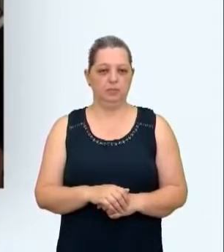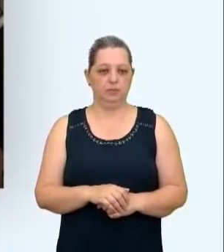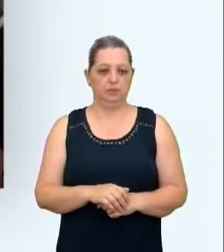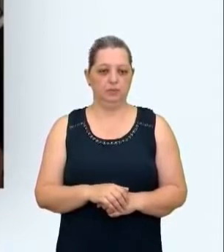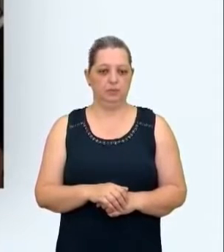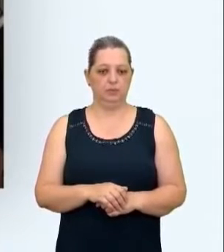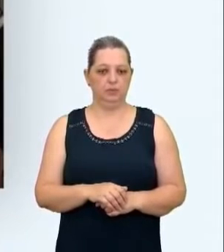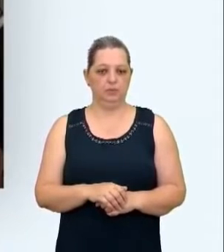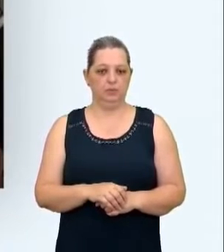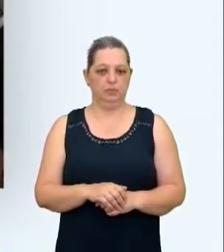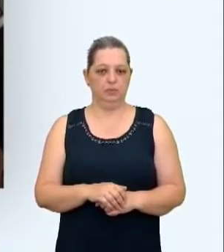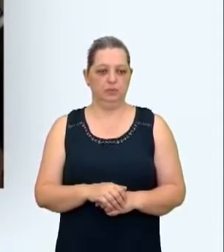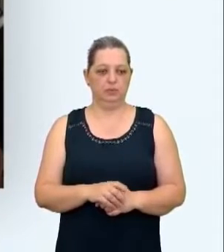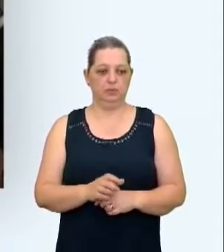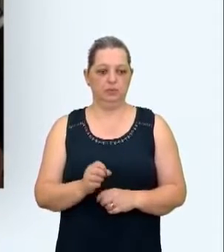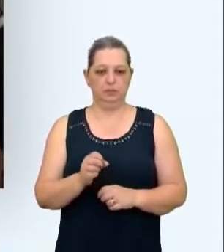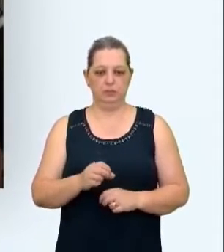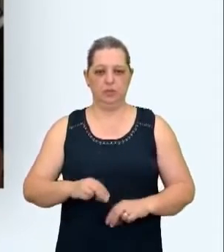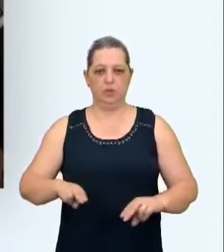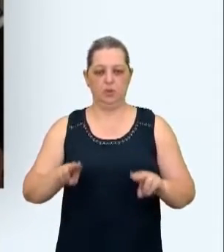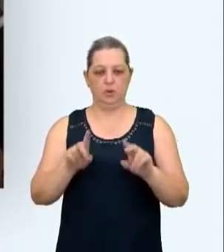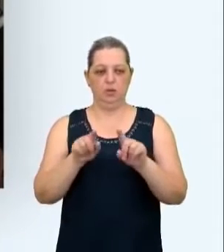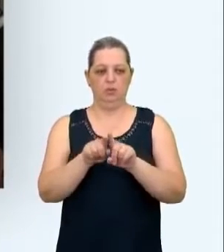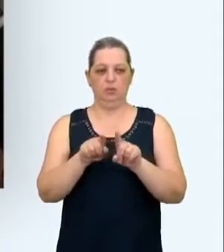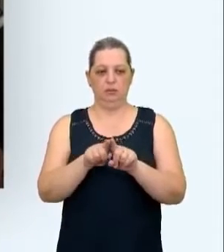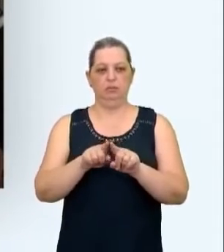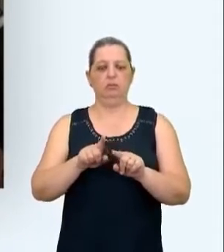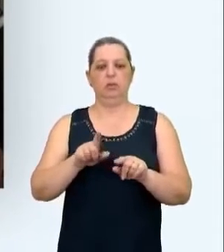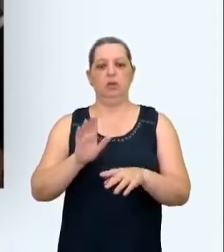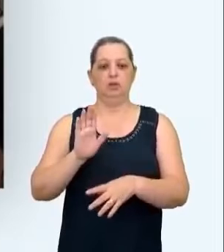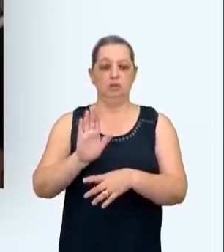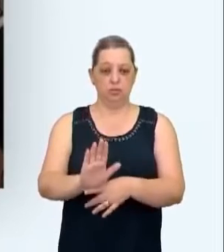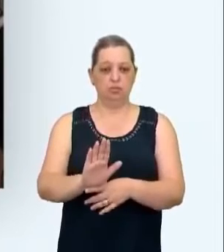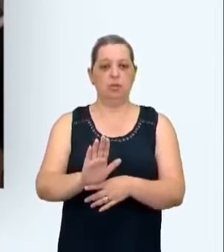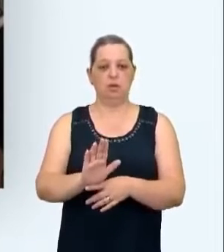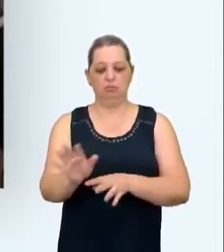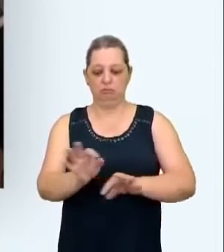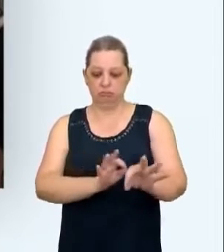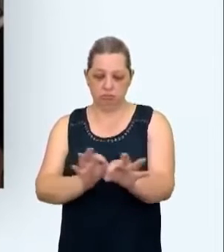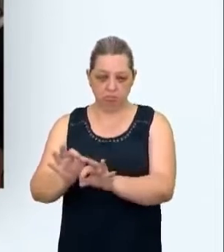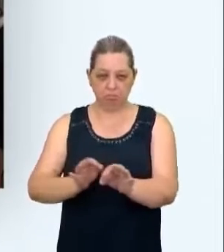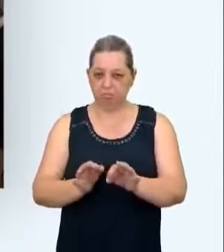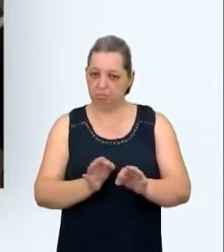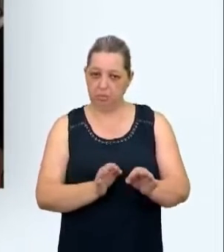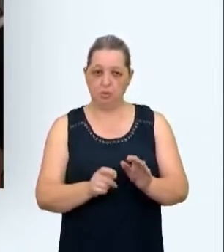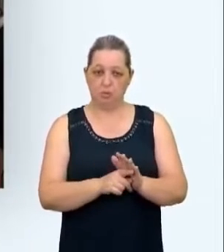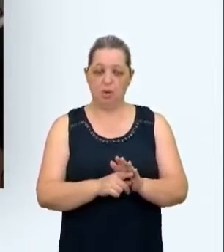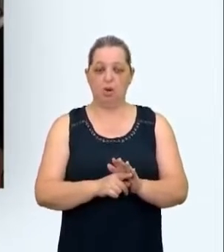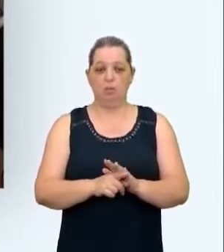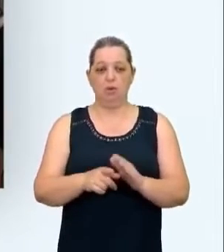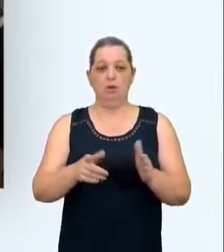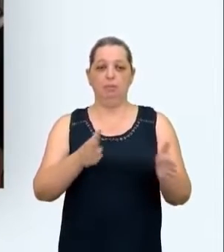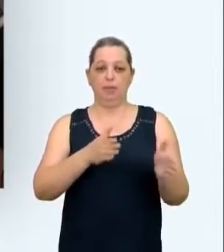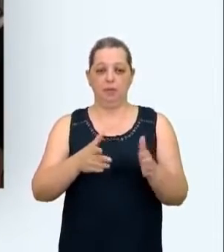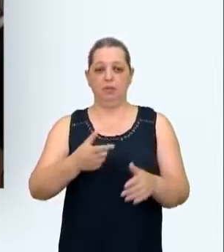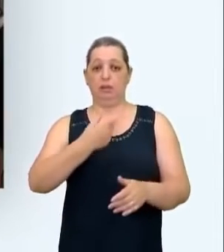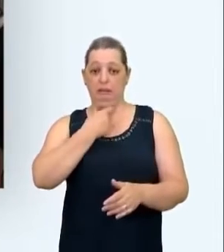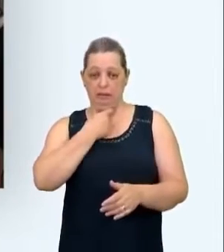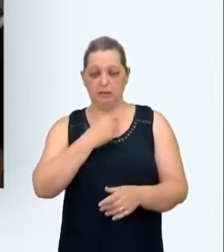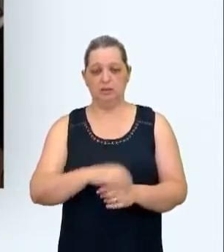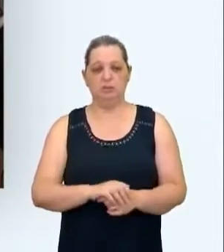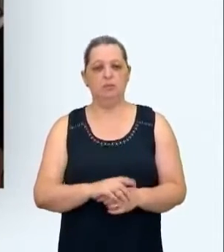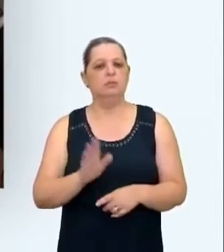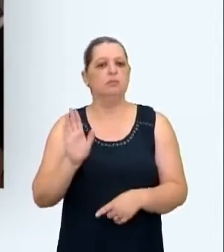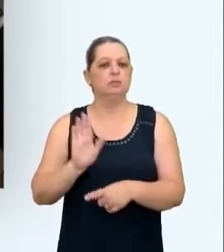A ONU nos pediu para usarmos o Shahidi para ajudar a Líbia a se organizar durante o período da crise. Então, o Shahidi,